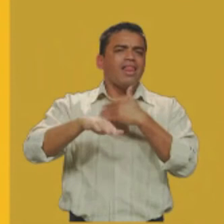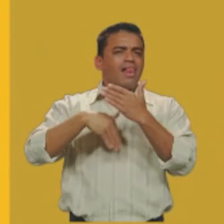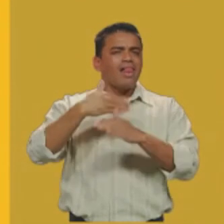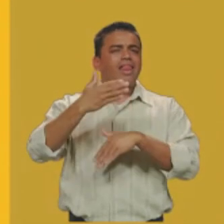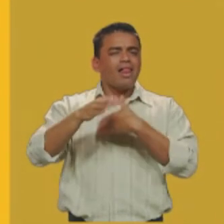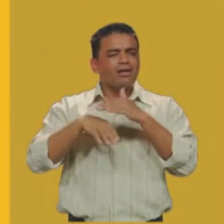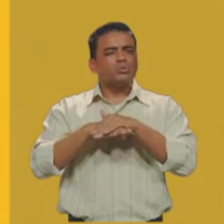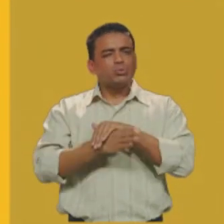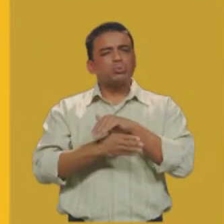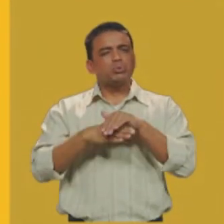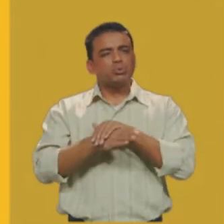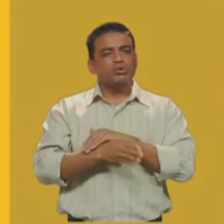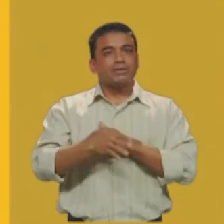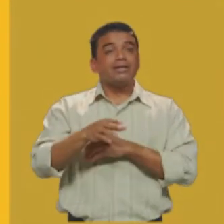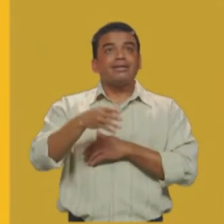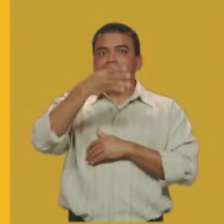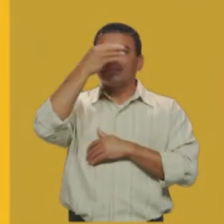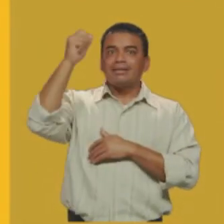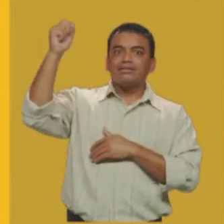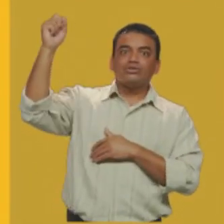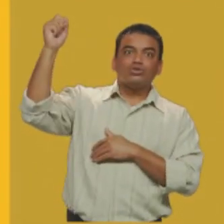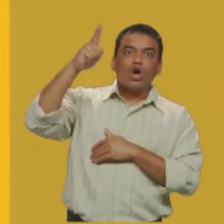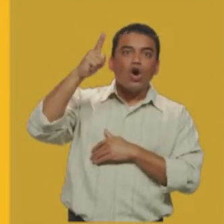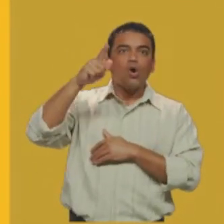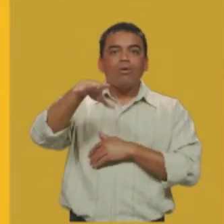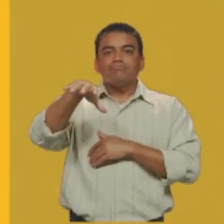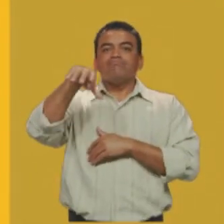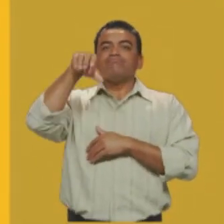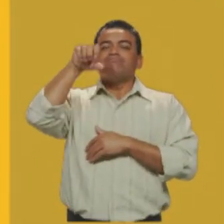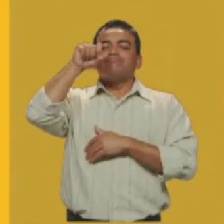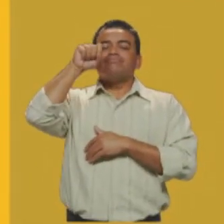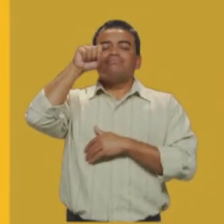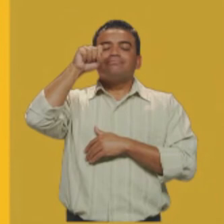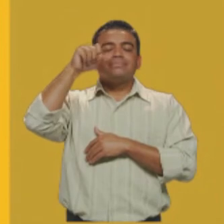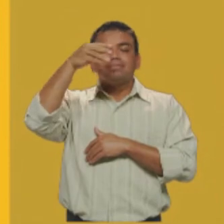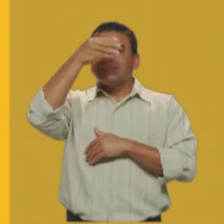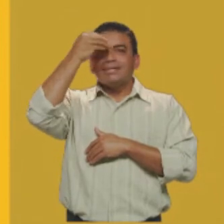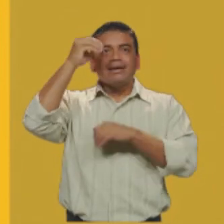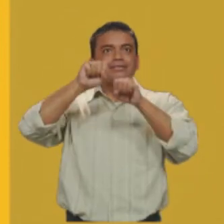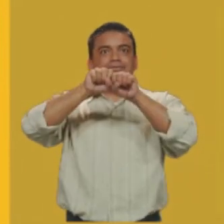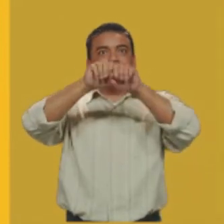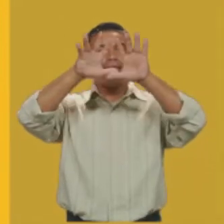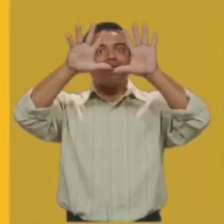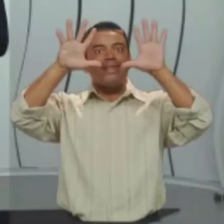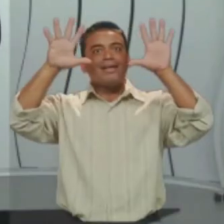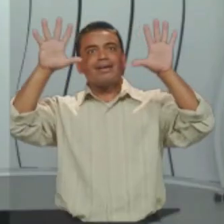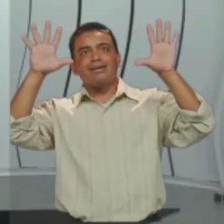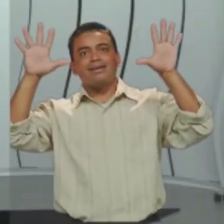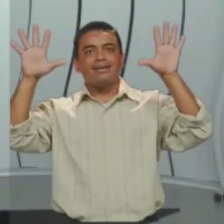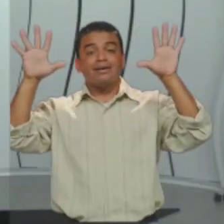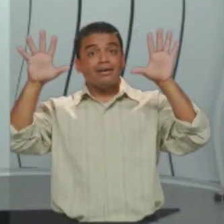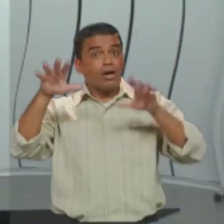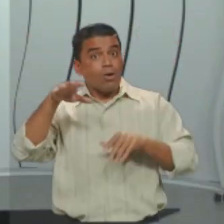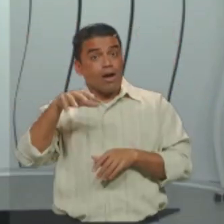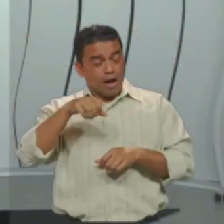acostuma, esquece o sol, esquece o ar, esquece a amplidão. A gente se acostuma a